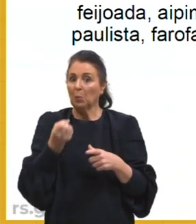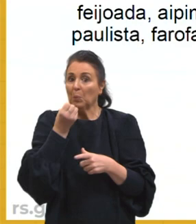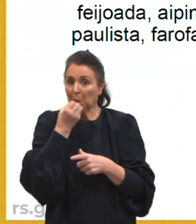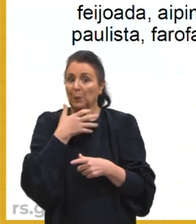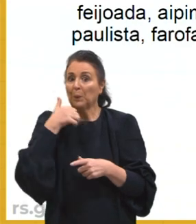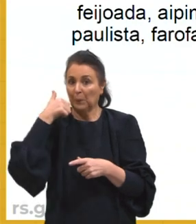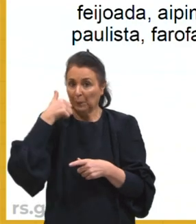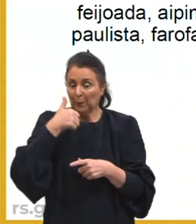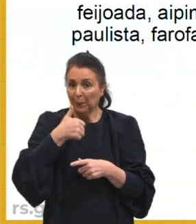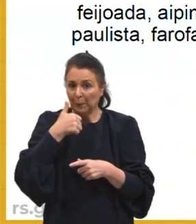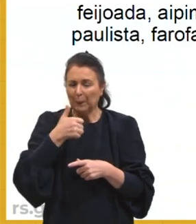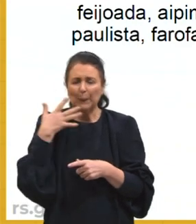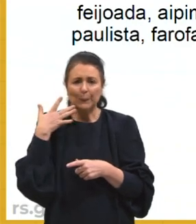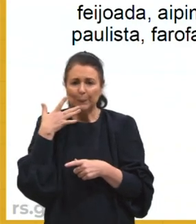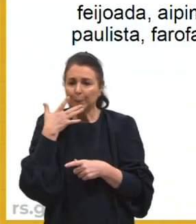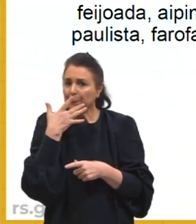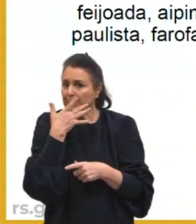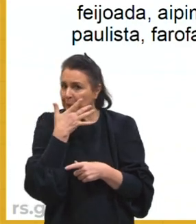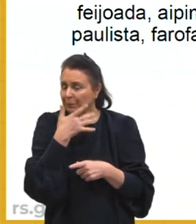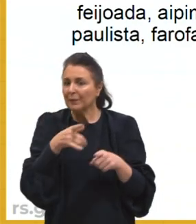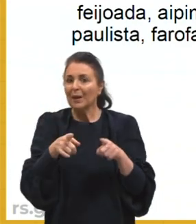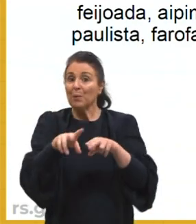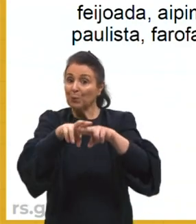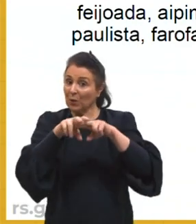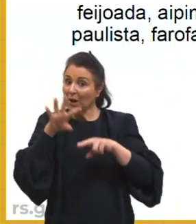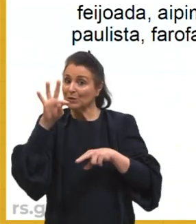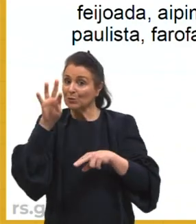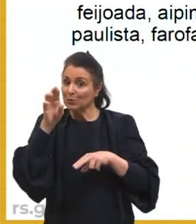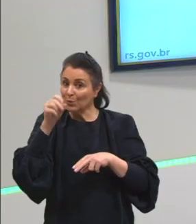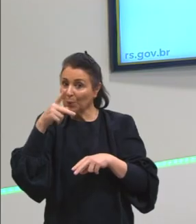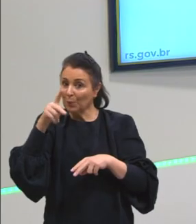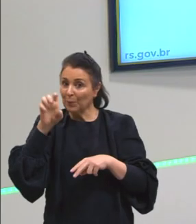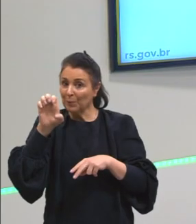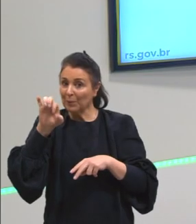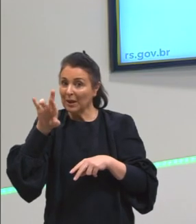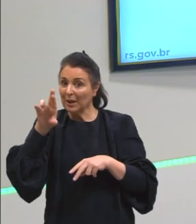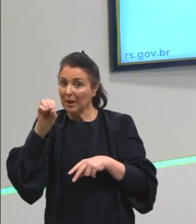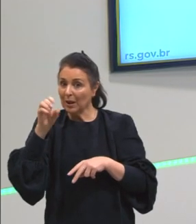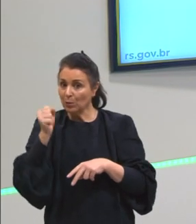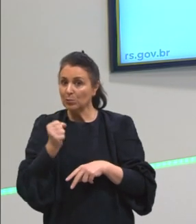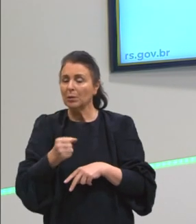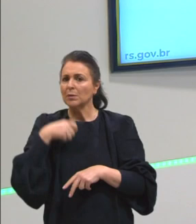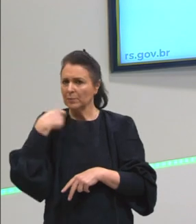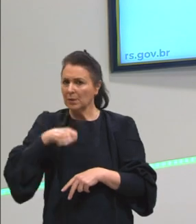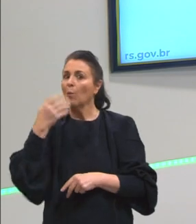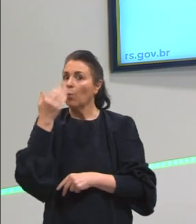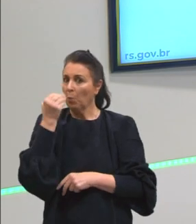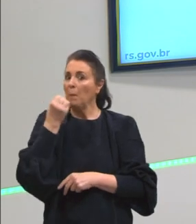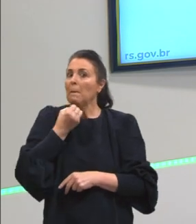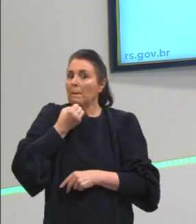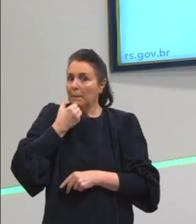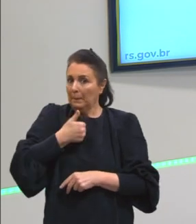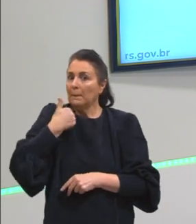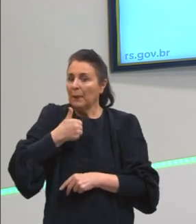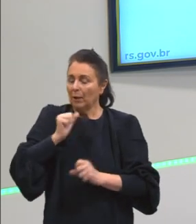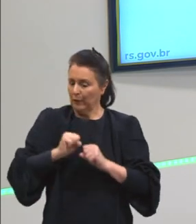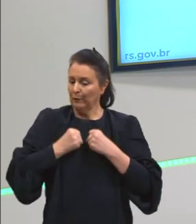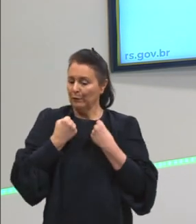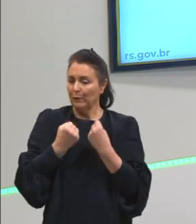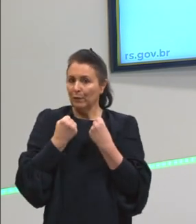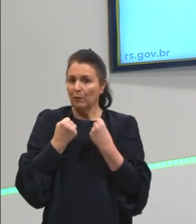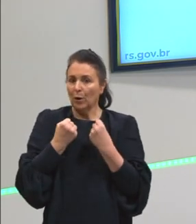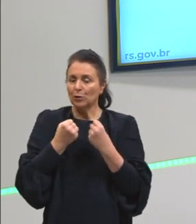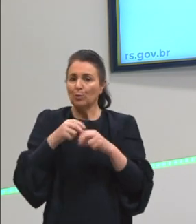em relação à questão dos tropeiros, né? Os tropeiros precisavam de uma boa alimentação das suas longas